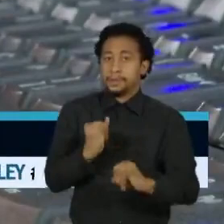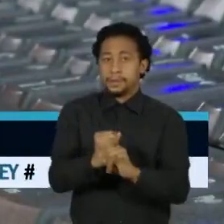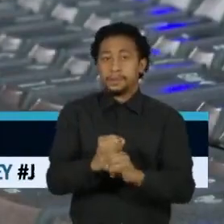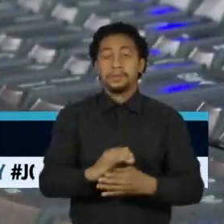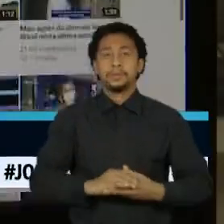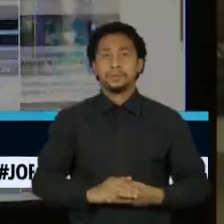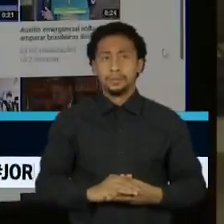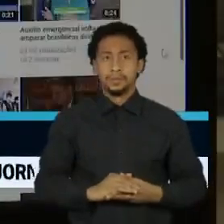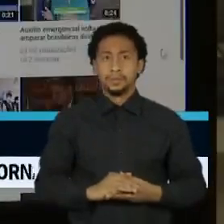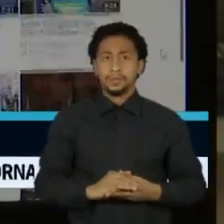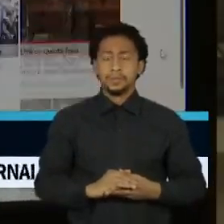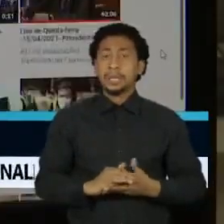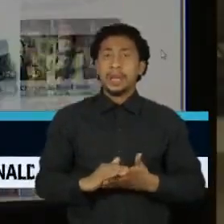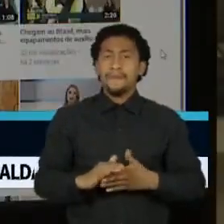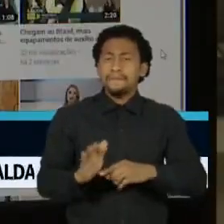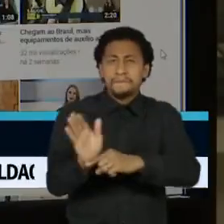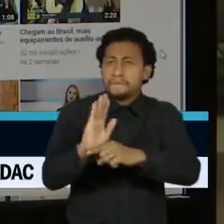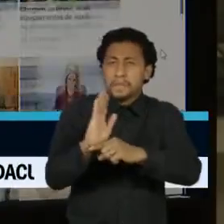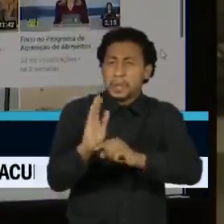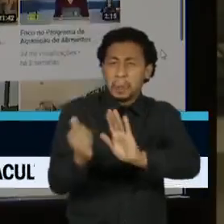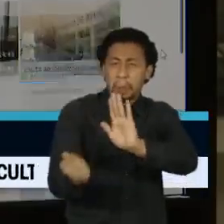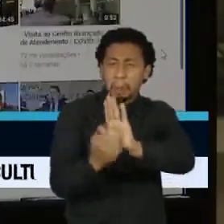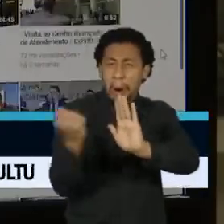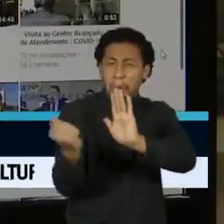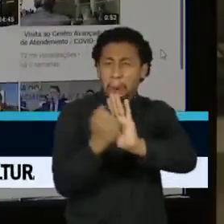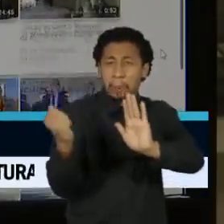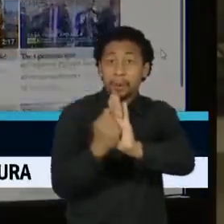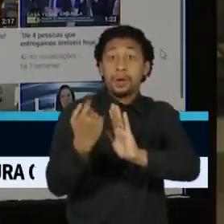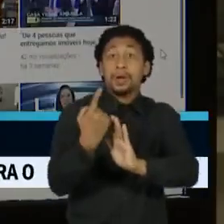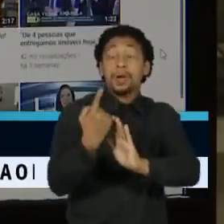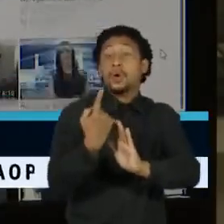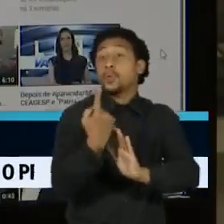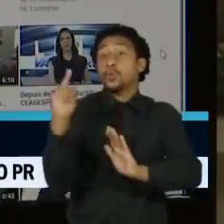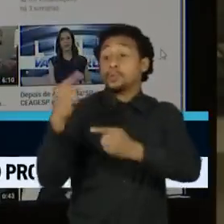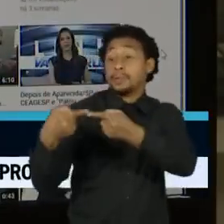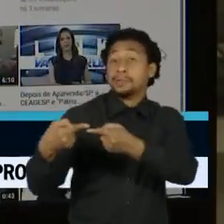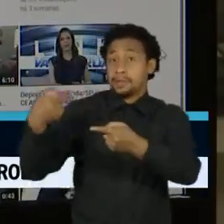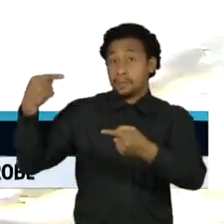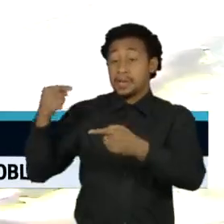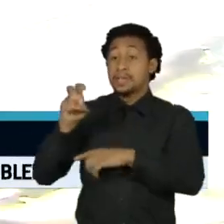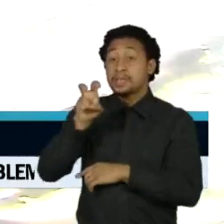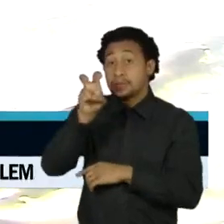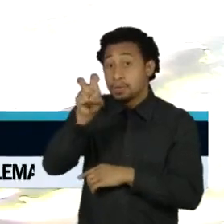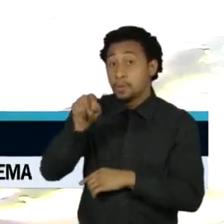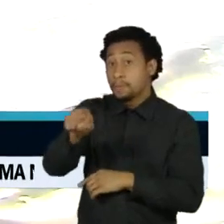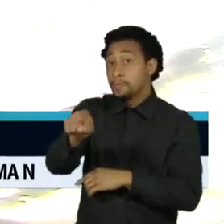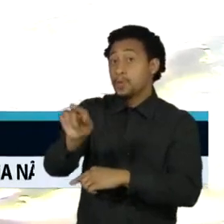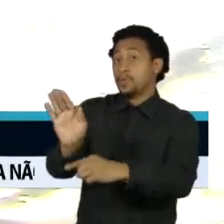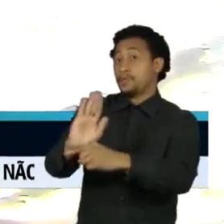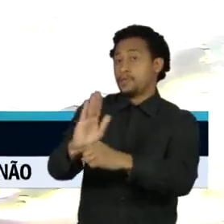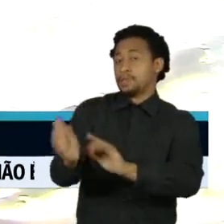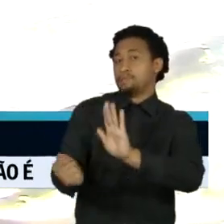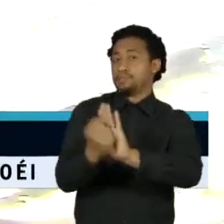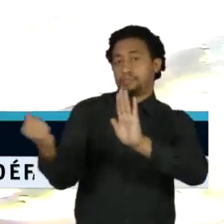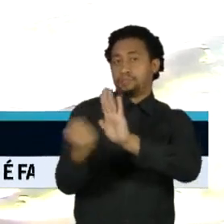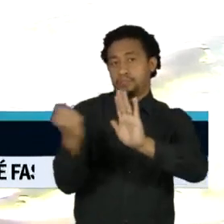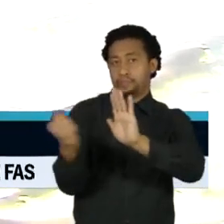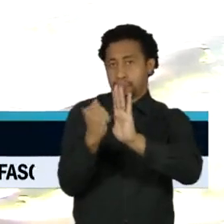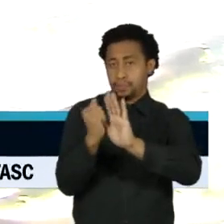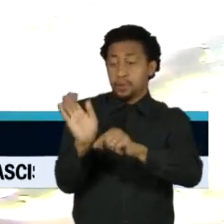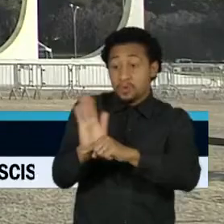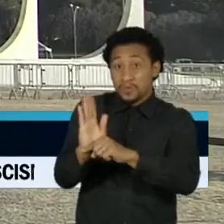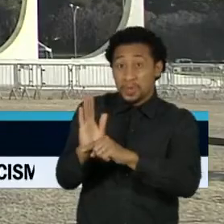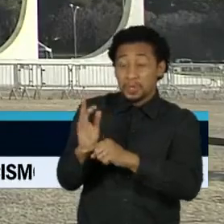debandada. Só na última semana foram retirados do ar pelo menos 5 mil vídeos com ataques ao Tribunal Superior